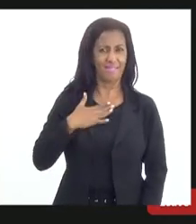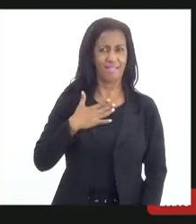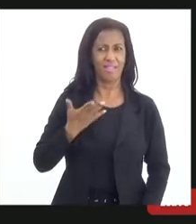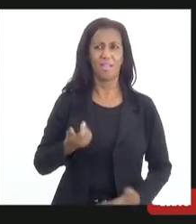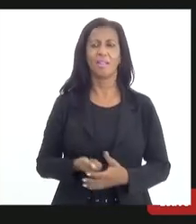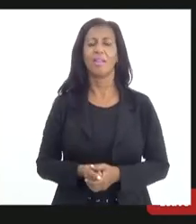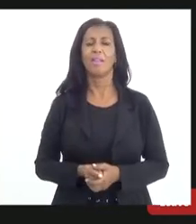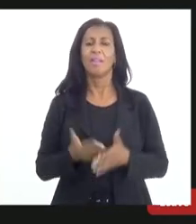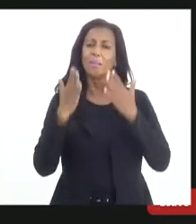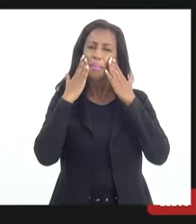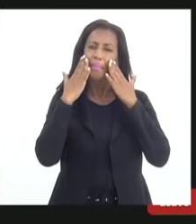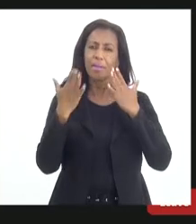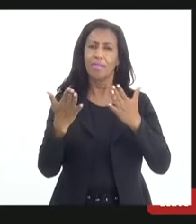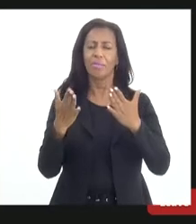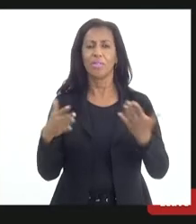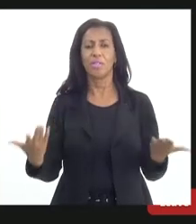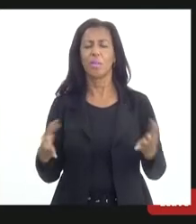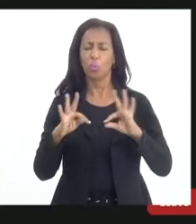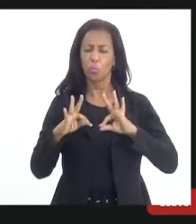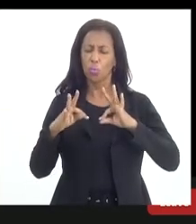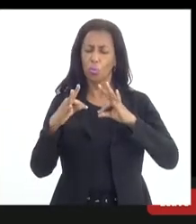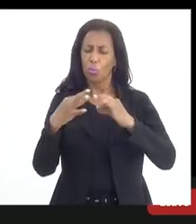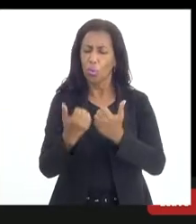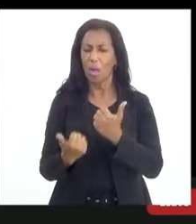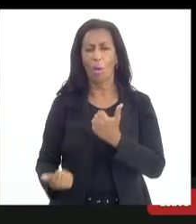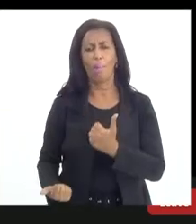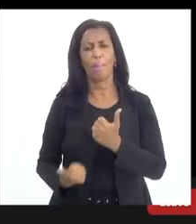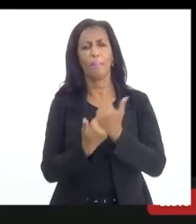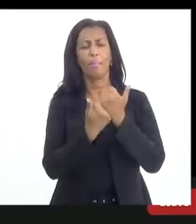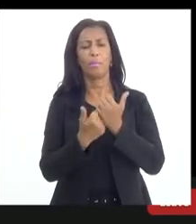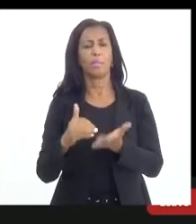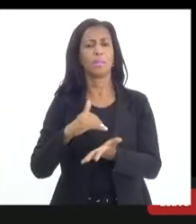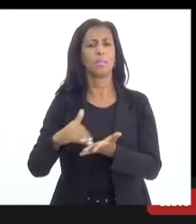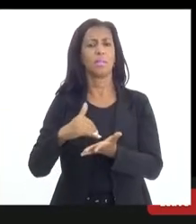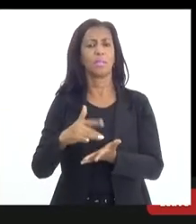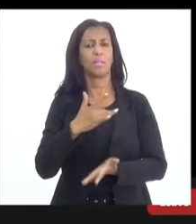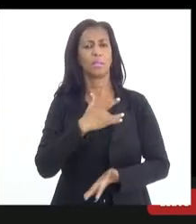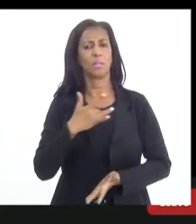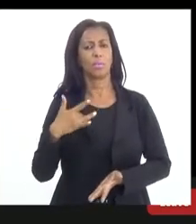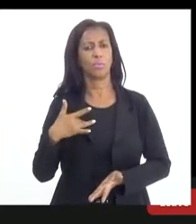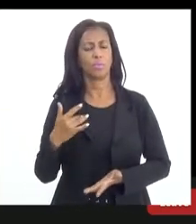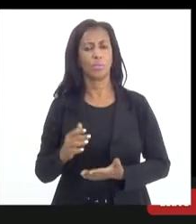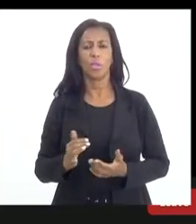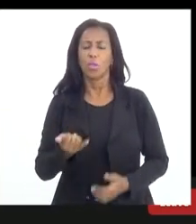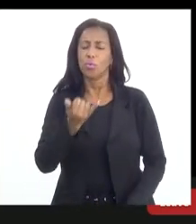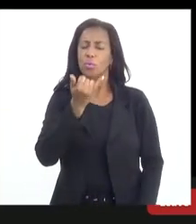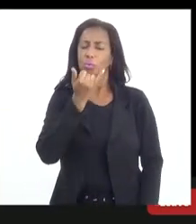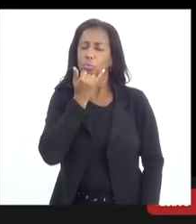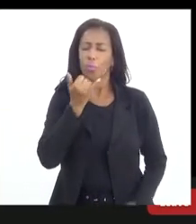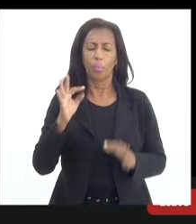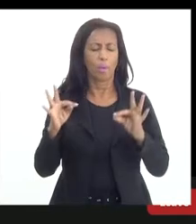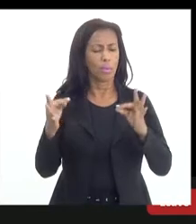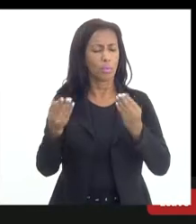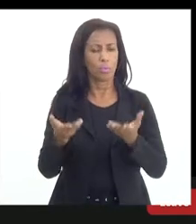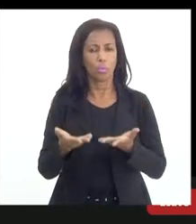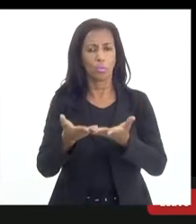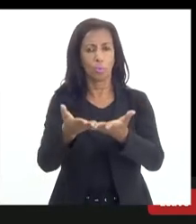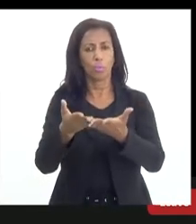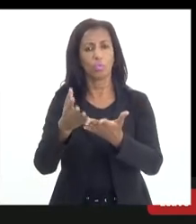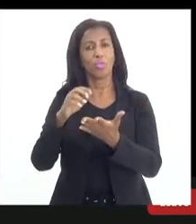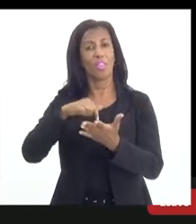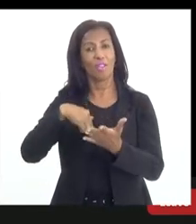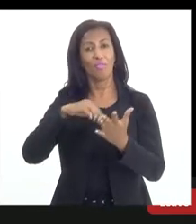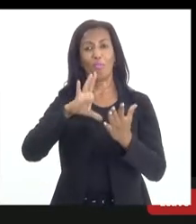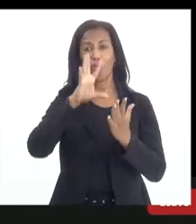e manifestar, então, total apoio da Secretaria de Saúde para essa iniciativa, tá? Queria pedir desculpa a todos, que eu vou desligar agora